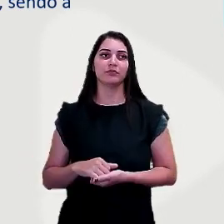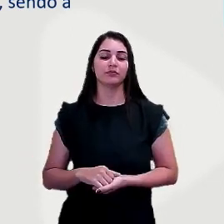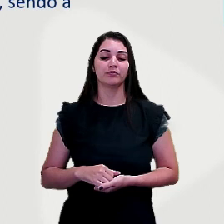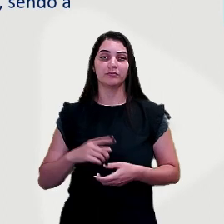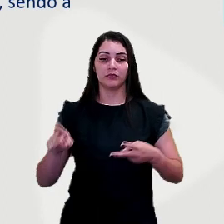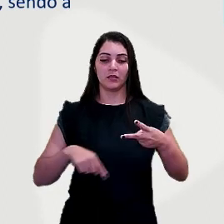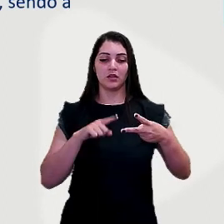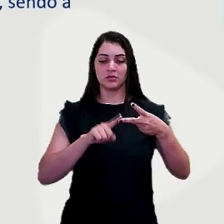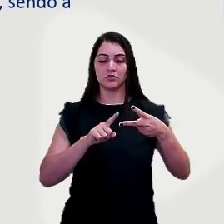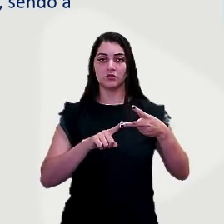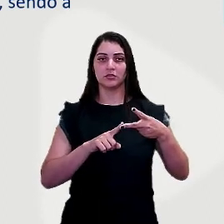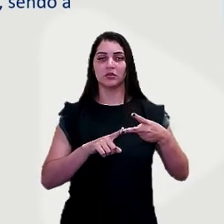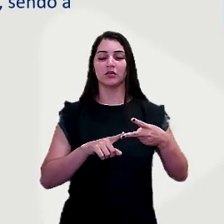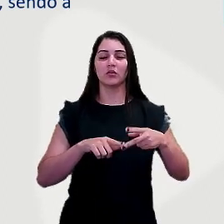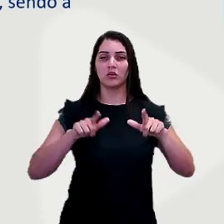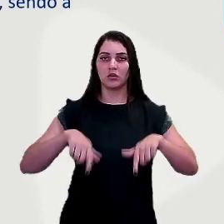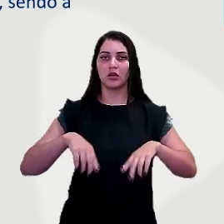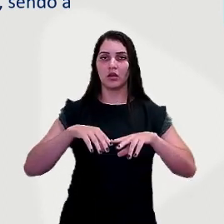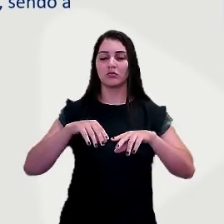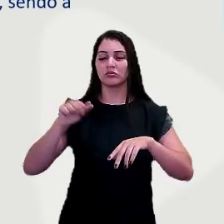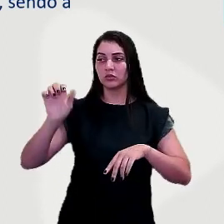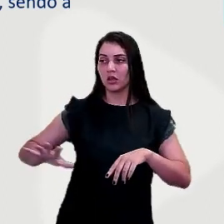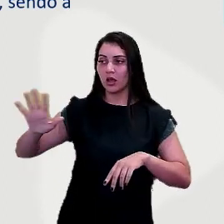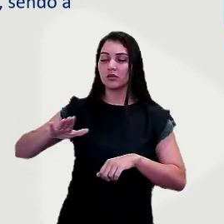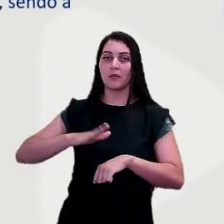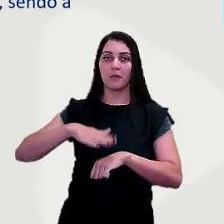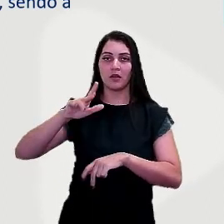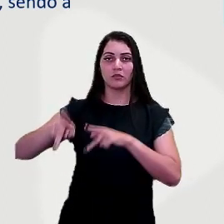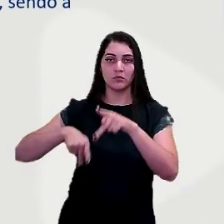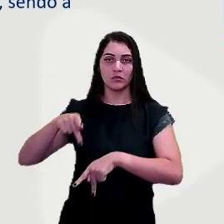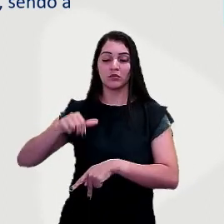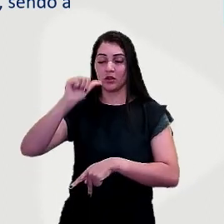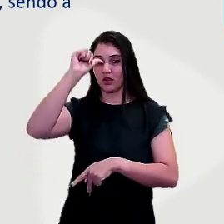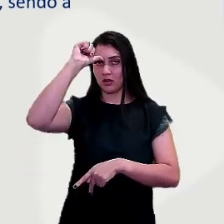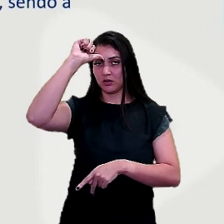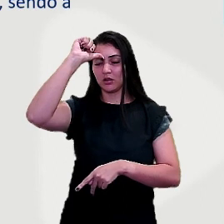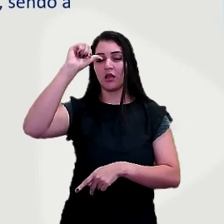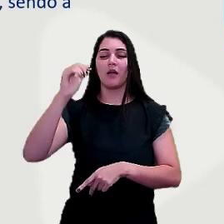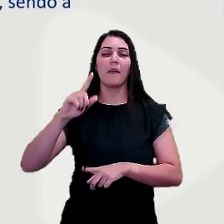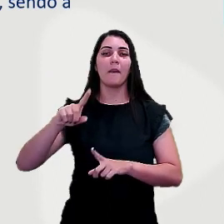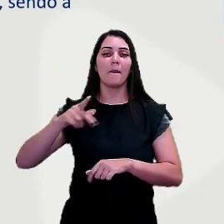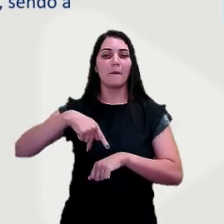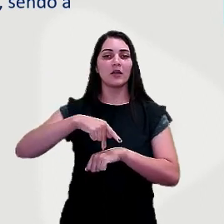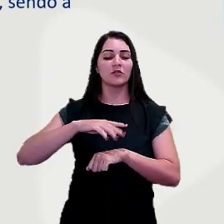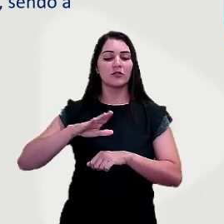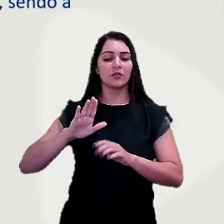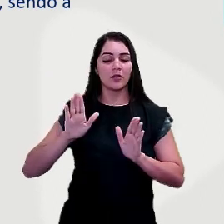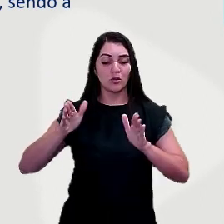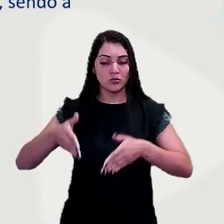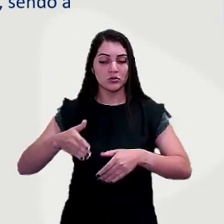A segunda proposição, o continente asiático é o mais populoso, sendo a Índia o país de maior concentração